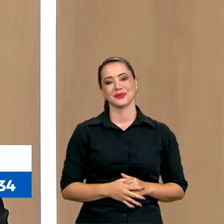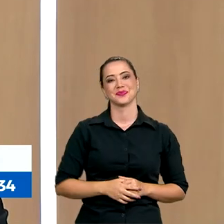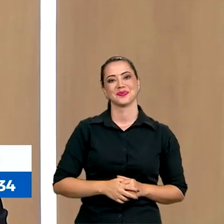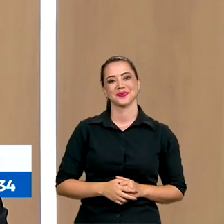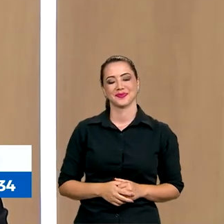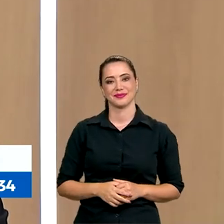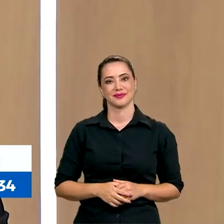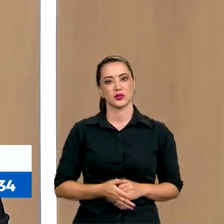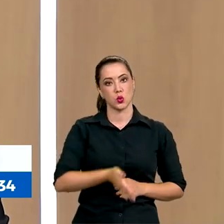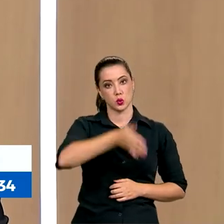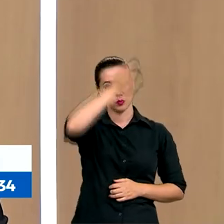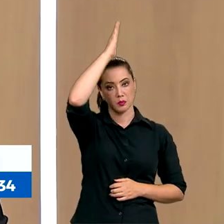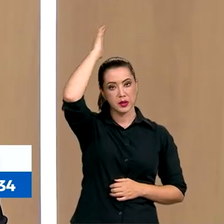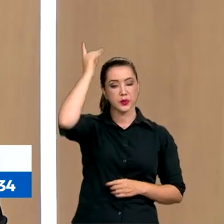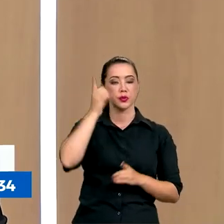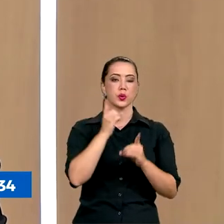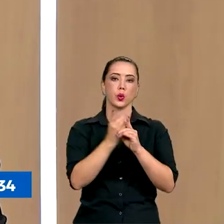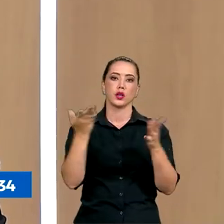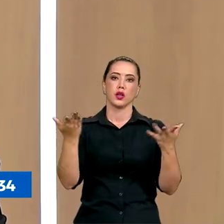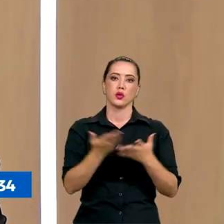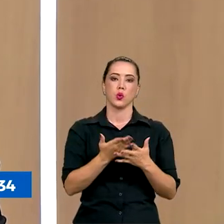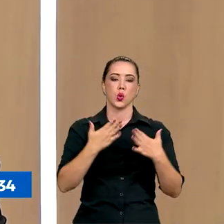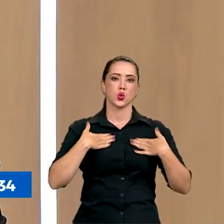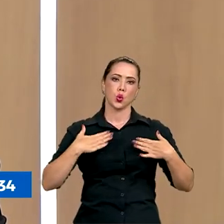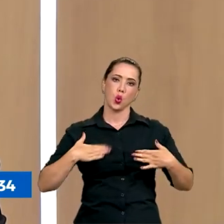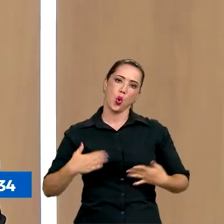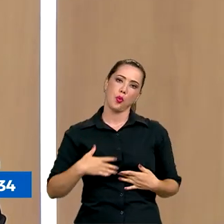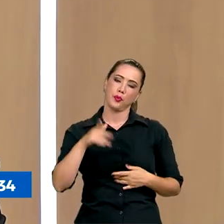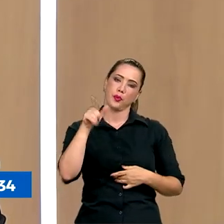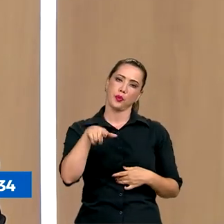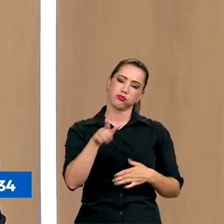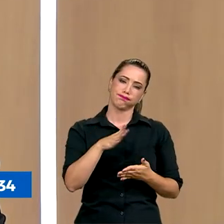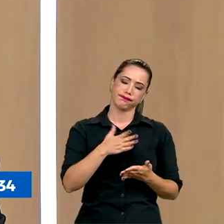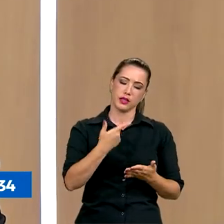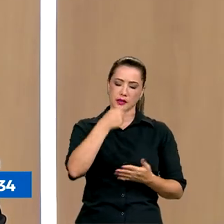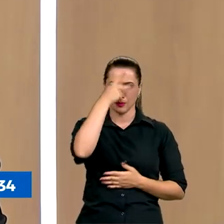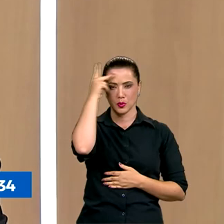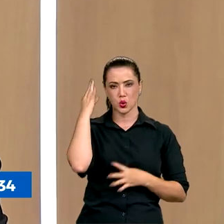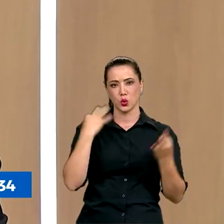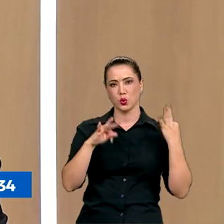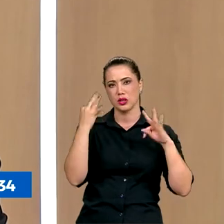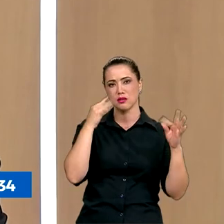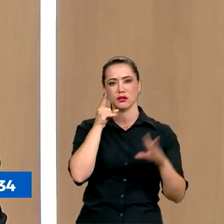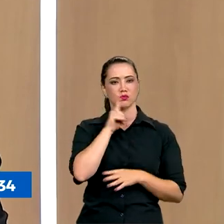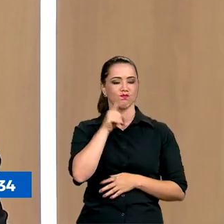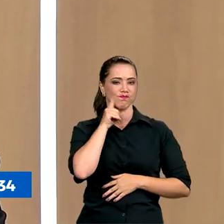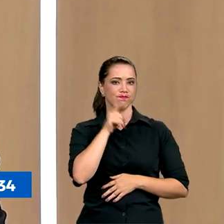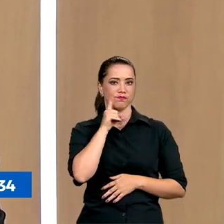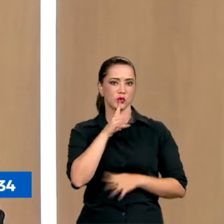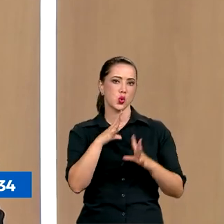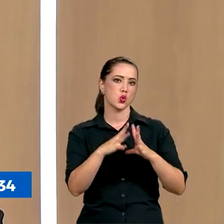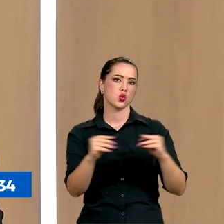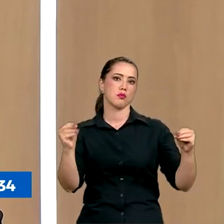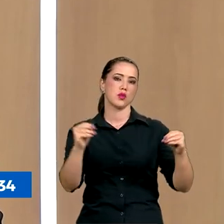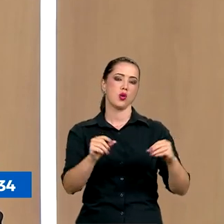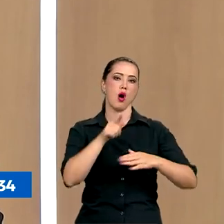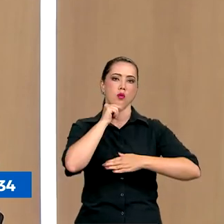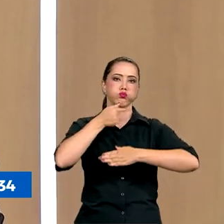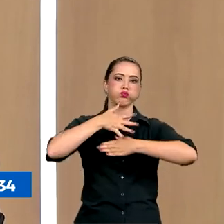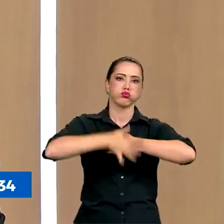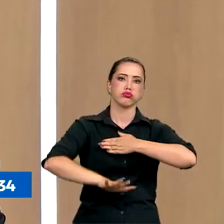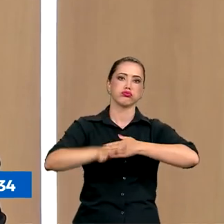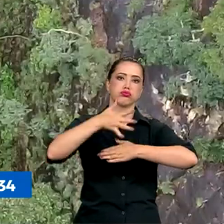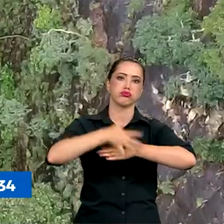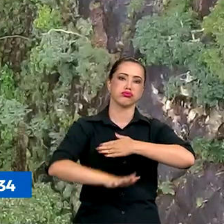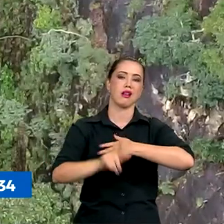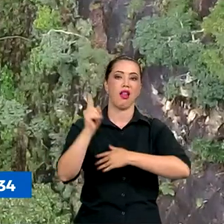Os bombeiros encontraram hoje o corpo do turista norte-americano que havia desaparecido no último sábado em uma cachoeira em Alto Paraíso